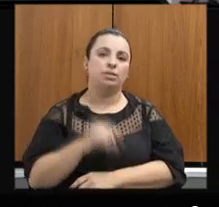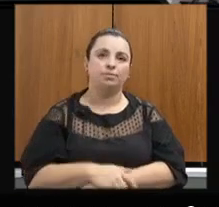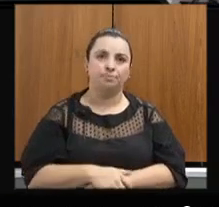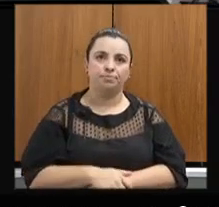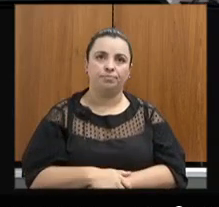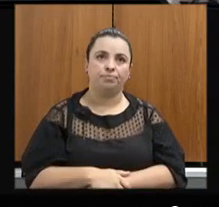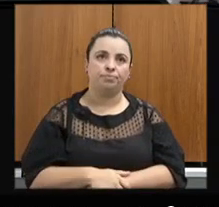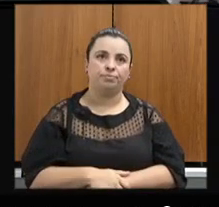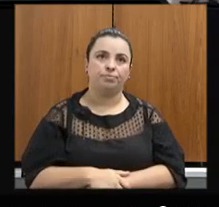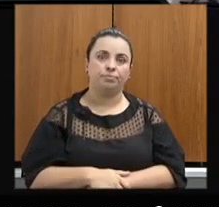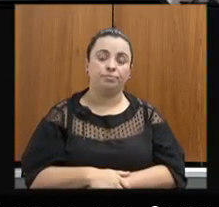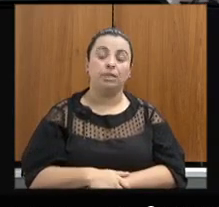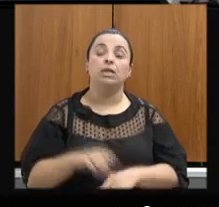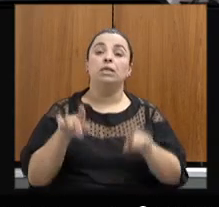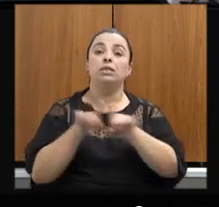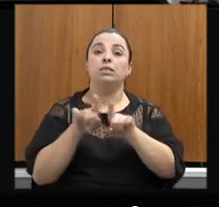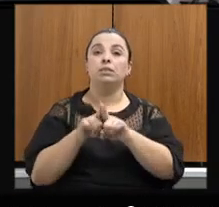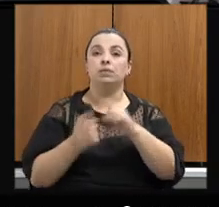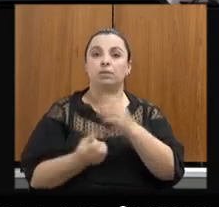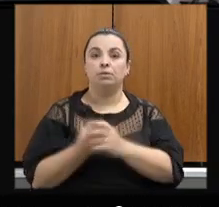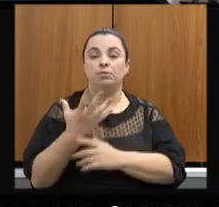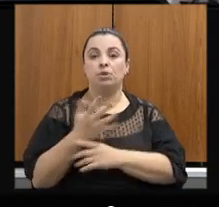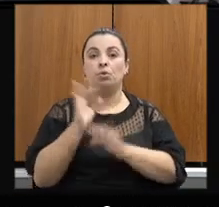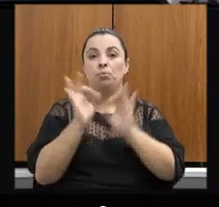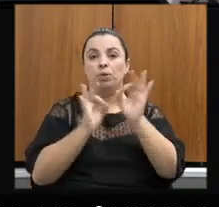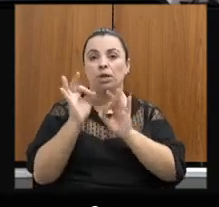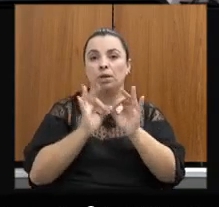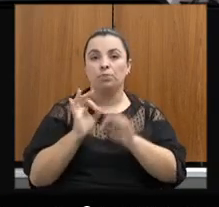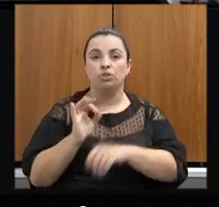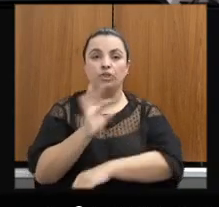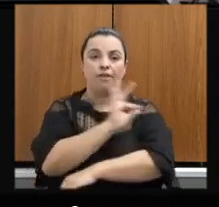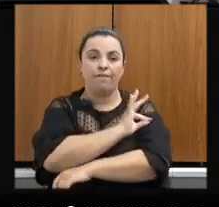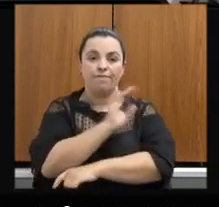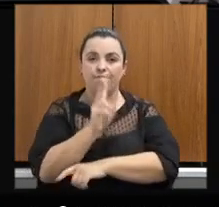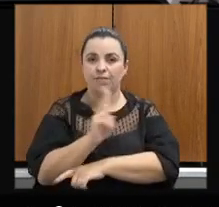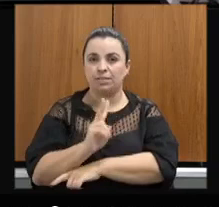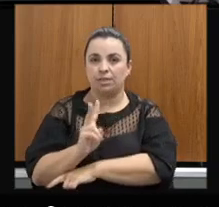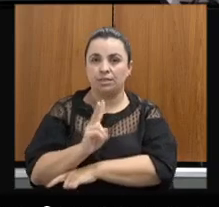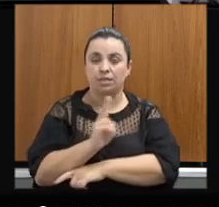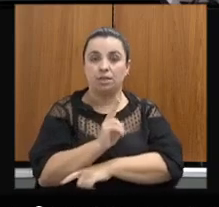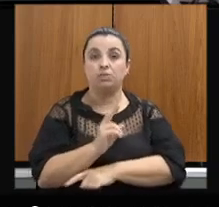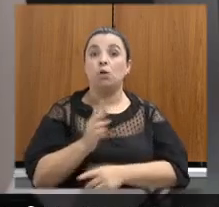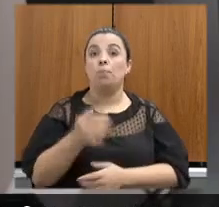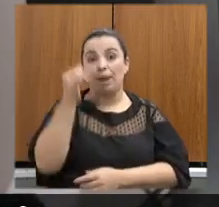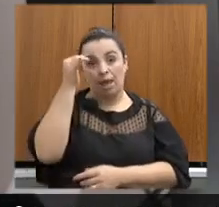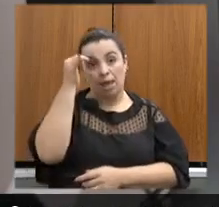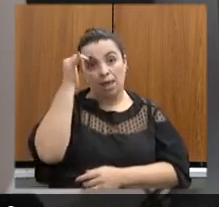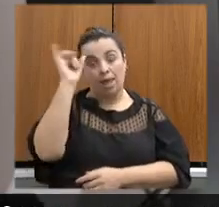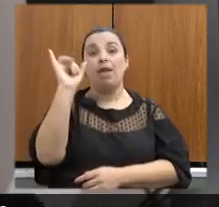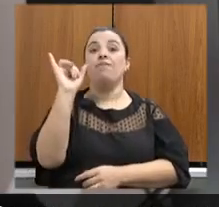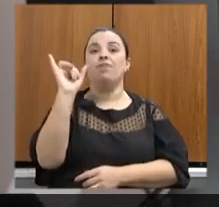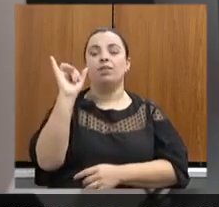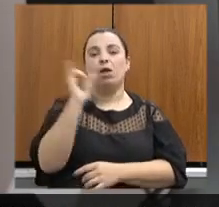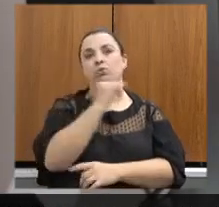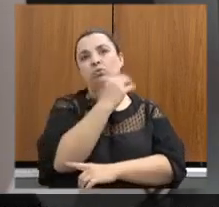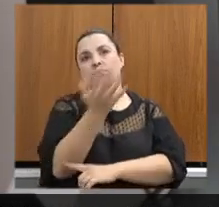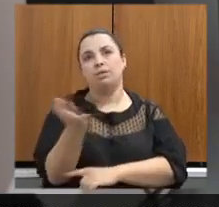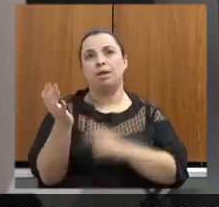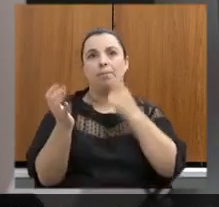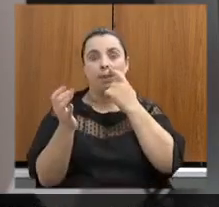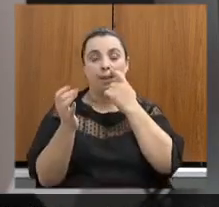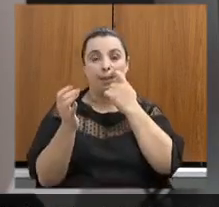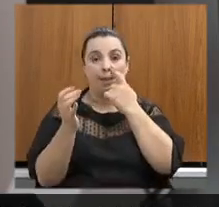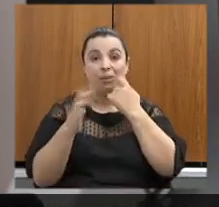Além disso, implementamos programa de fiscalização preventiva, tanto com o setor industrial como com alguns